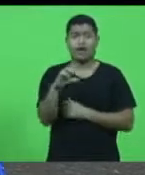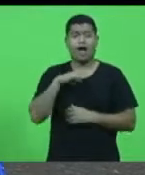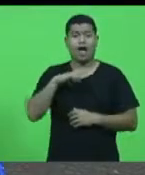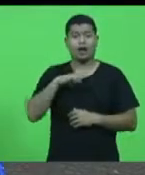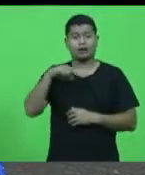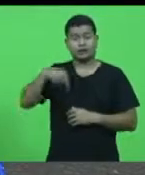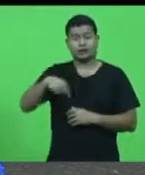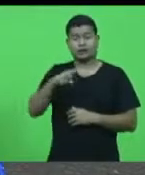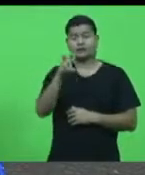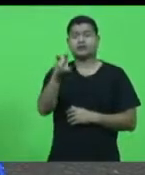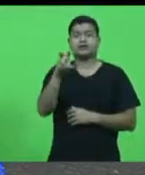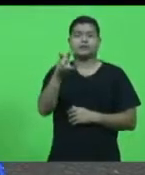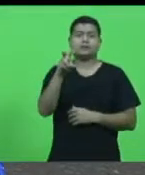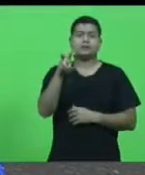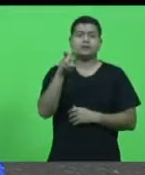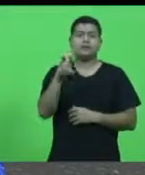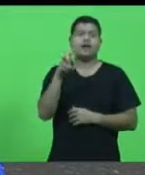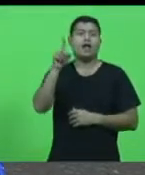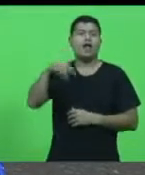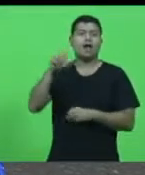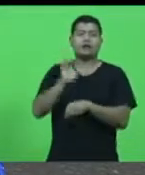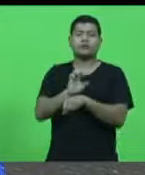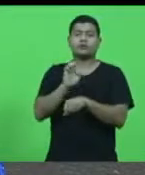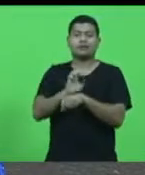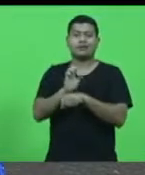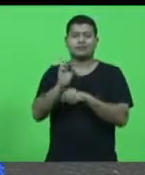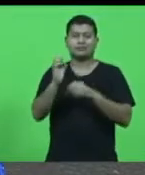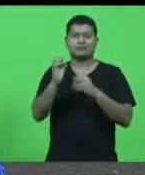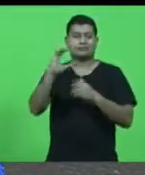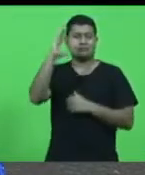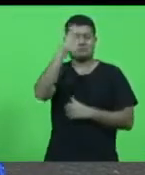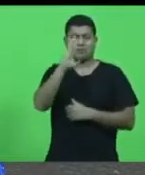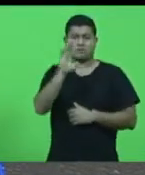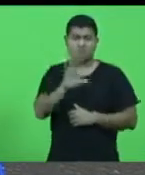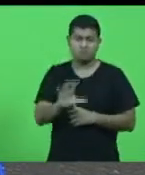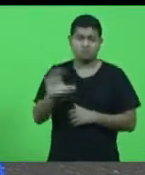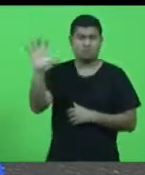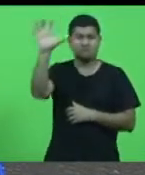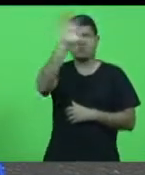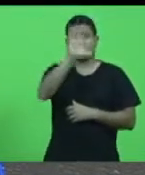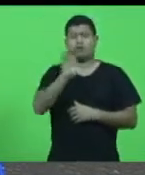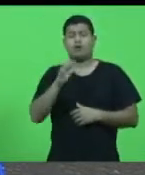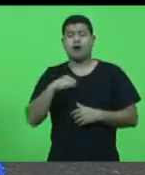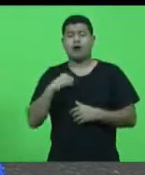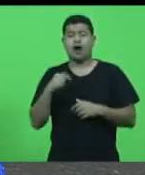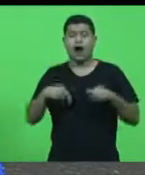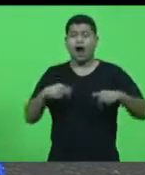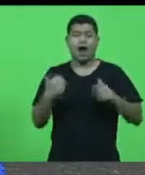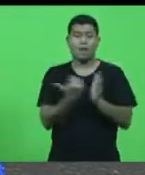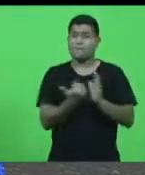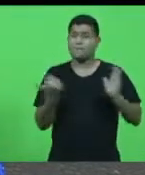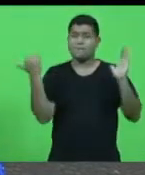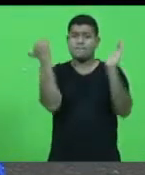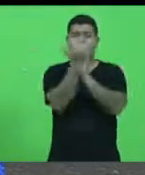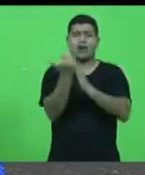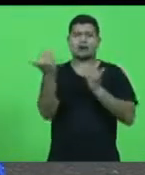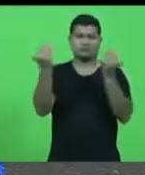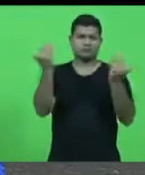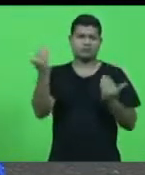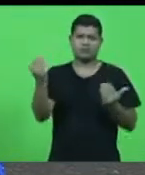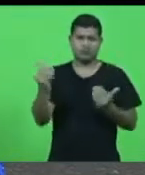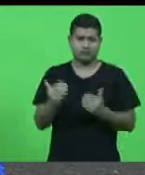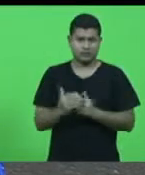é o Estado brasileiro que tem mais portos, mas cujos